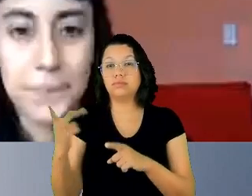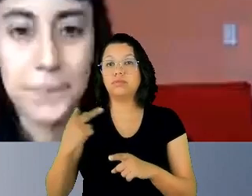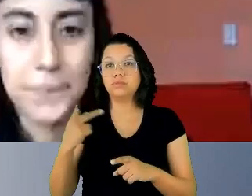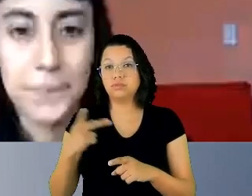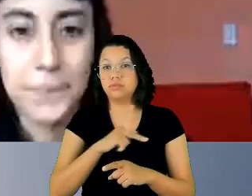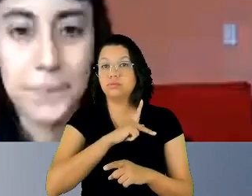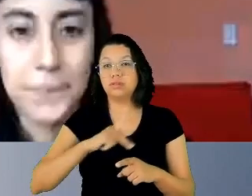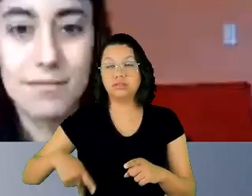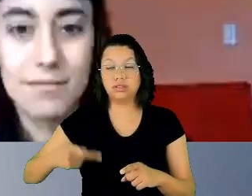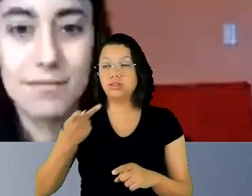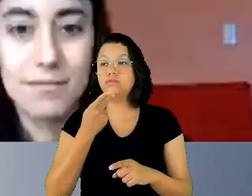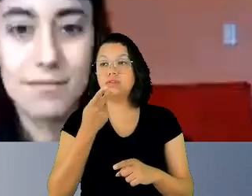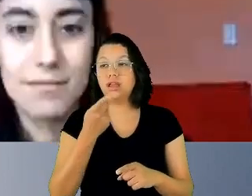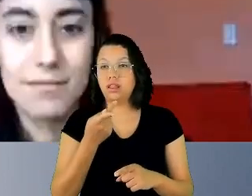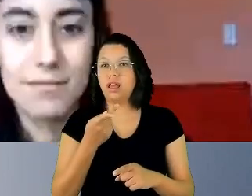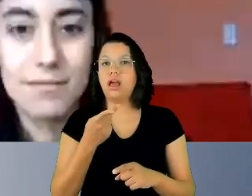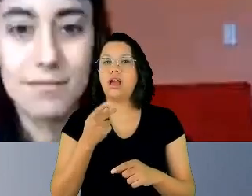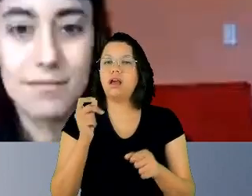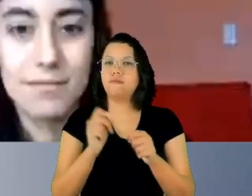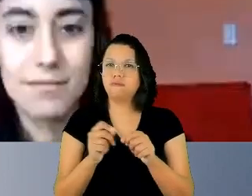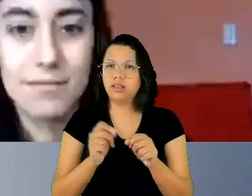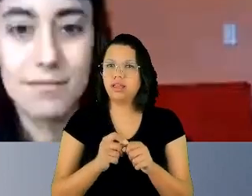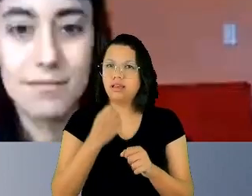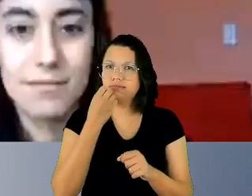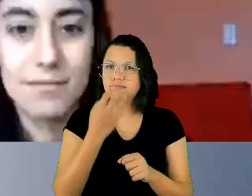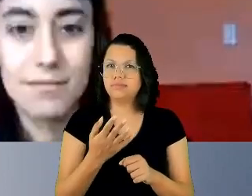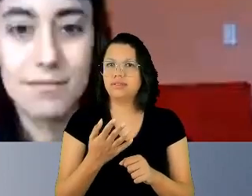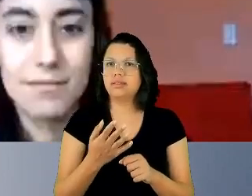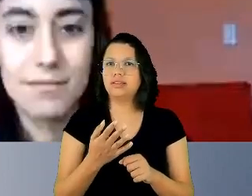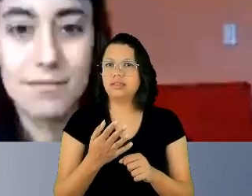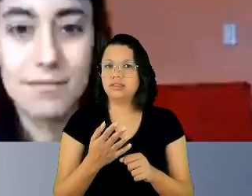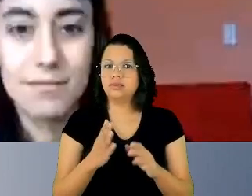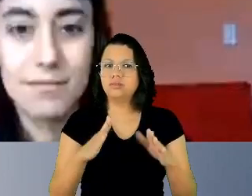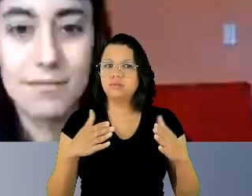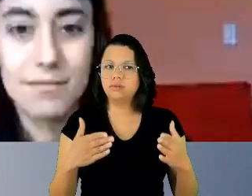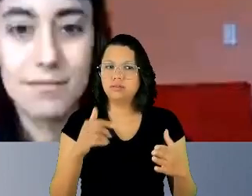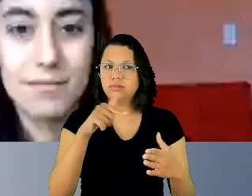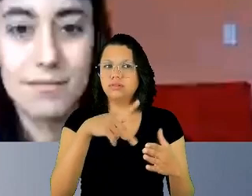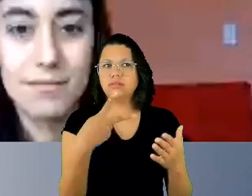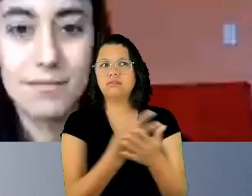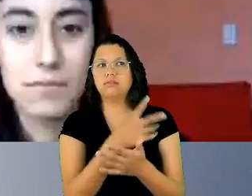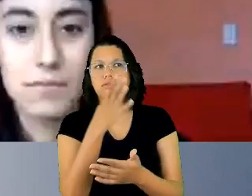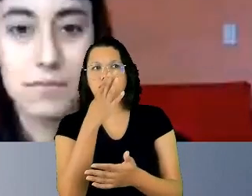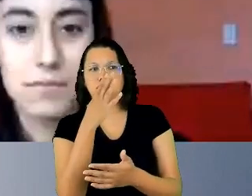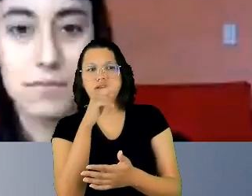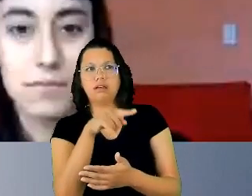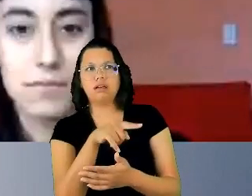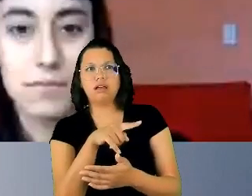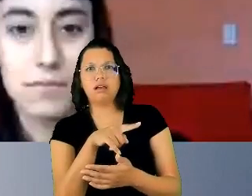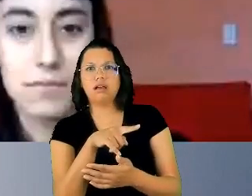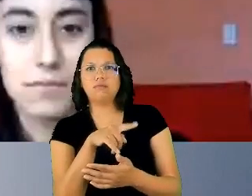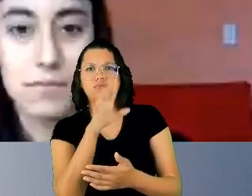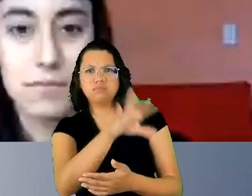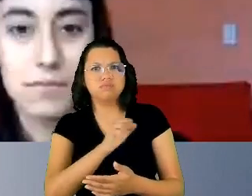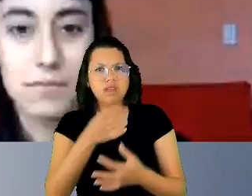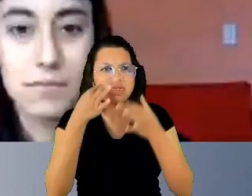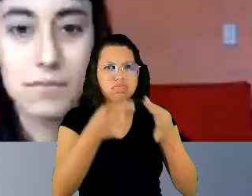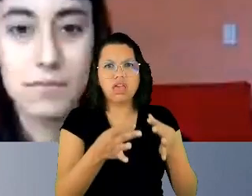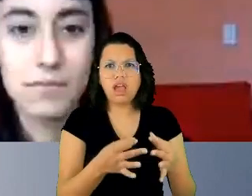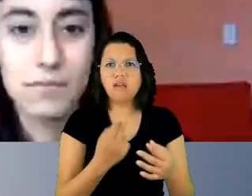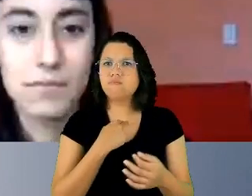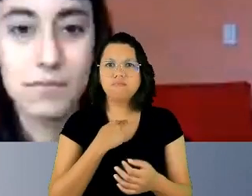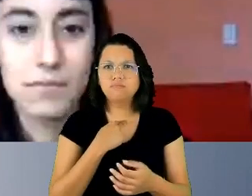disse, agir positivamente quando essas situações ocorrem, chamar a atenção dos seus, para que